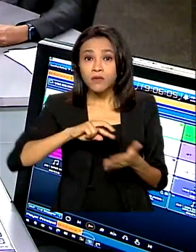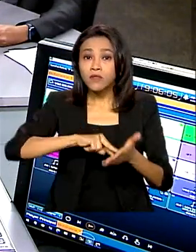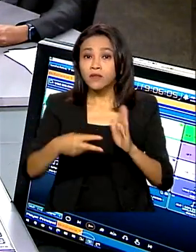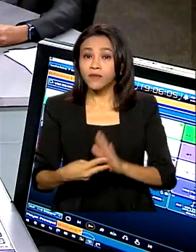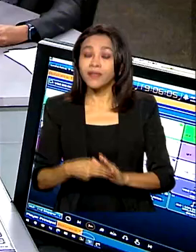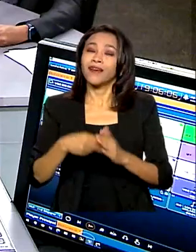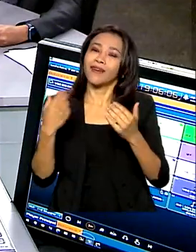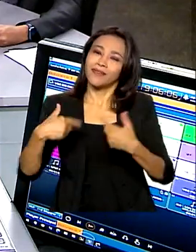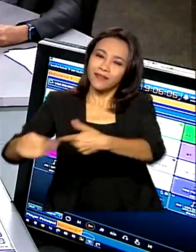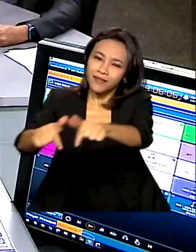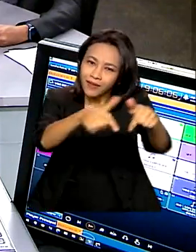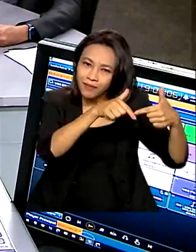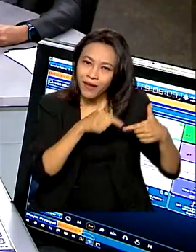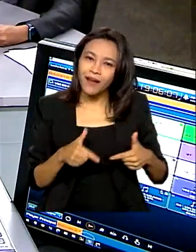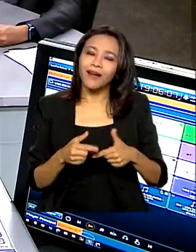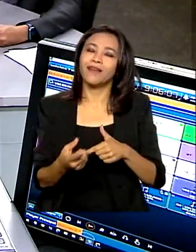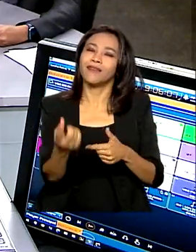mais renda para toda a nossa sociedade.